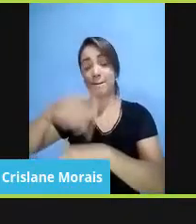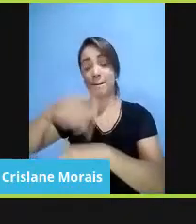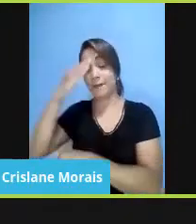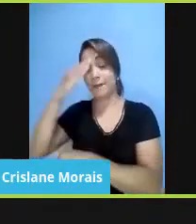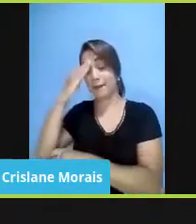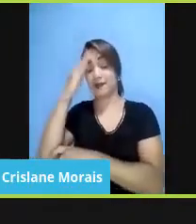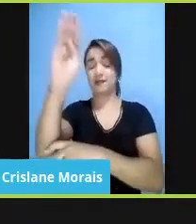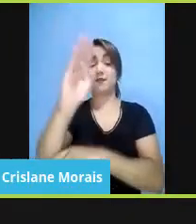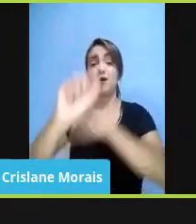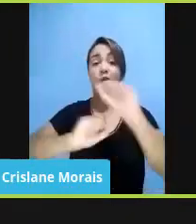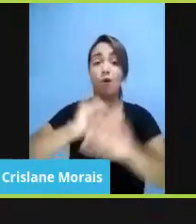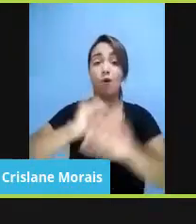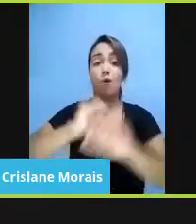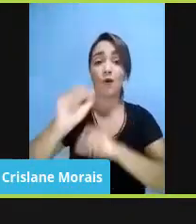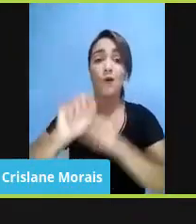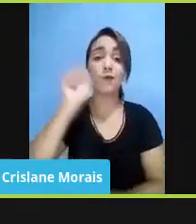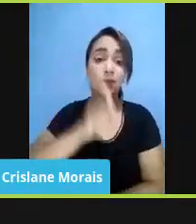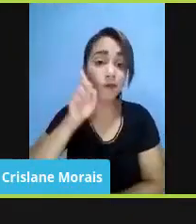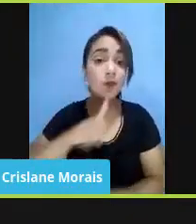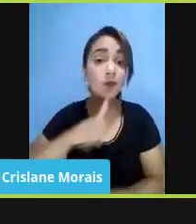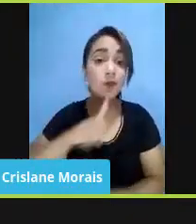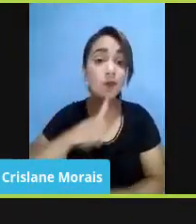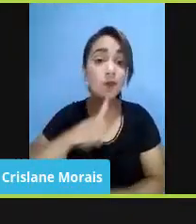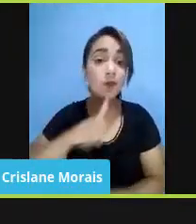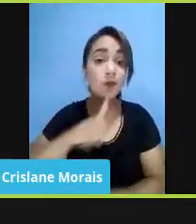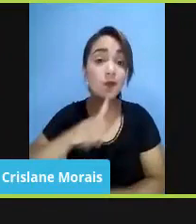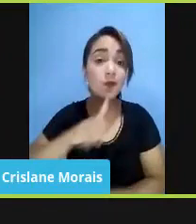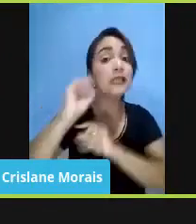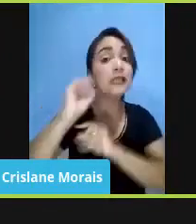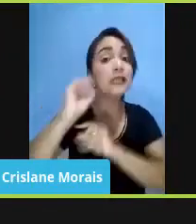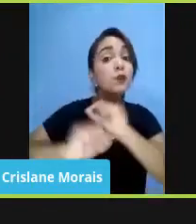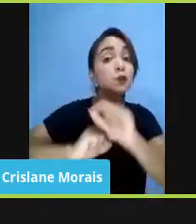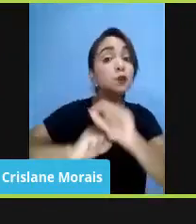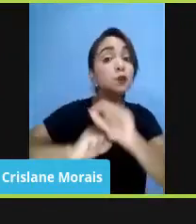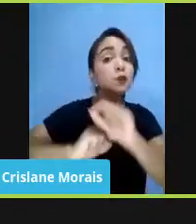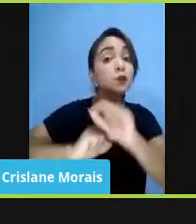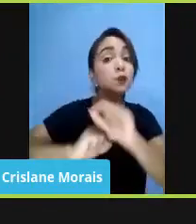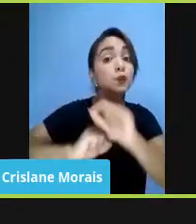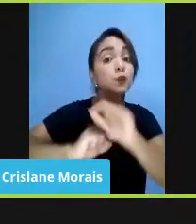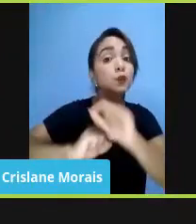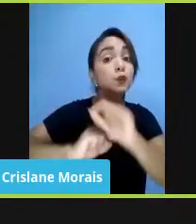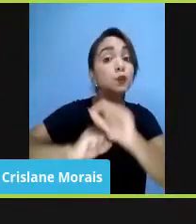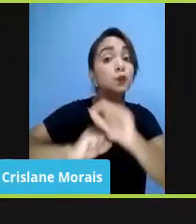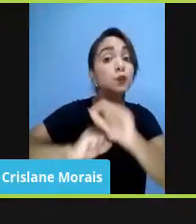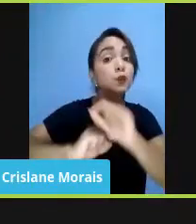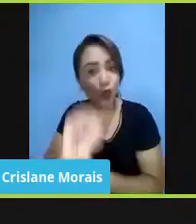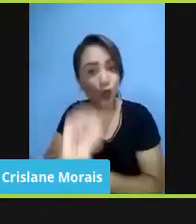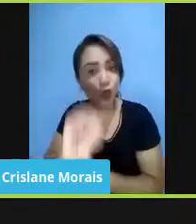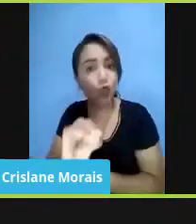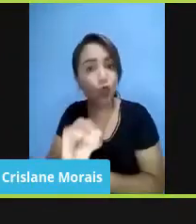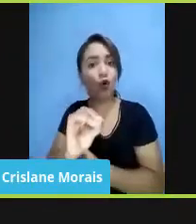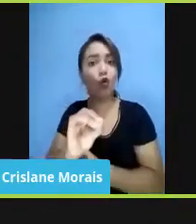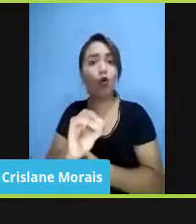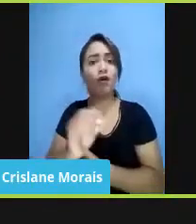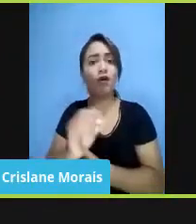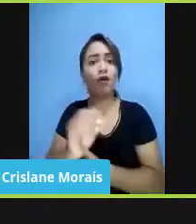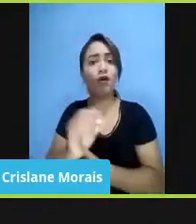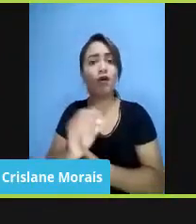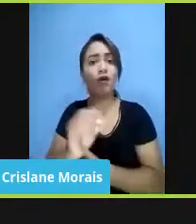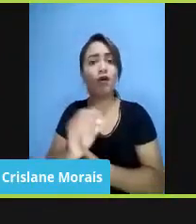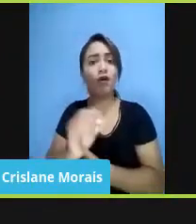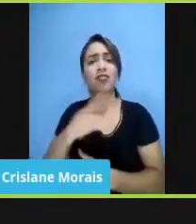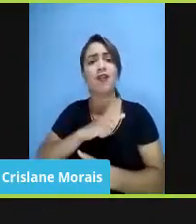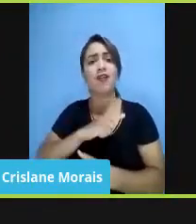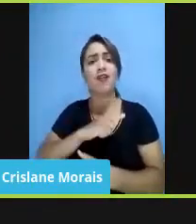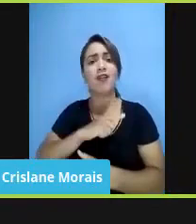Unidos, né, eles próprios entendem que o mérito, ele envolve outros componentes que são